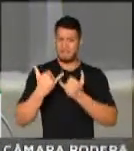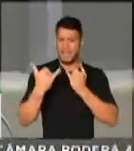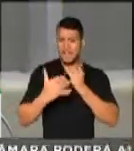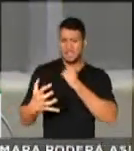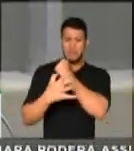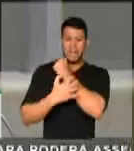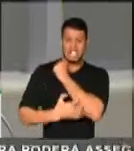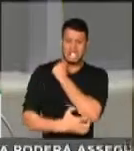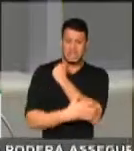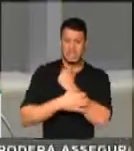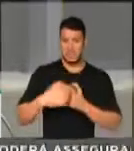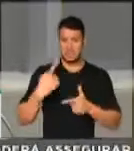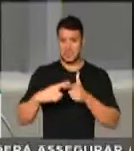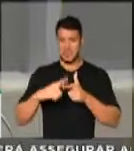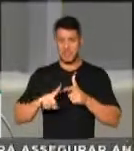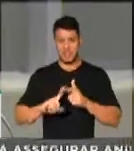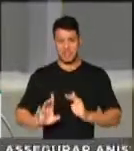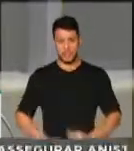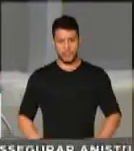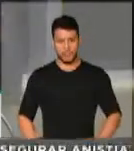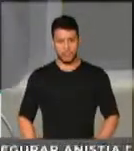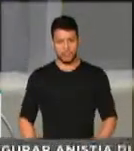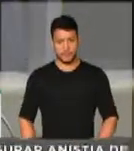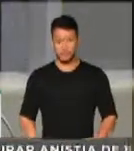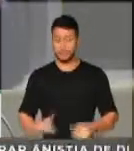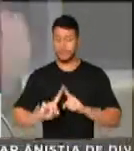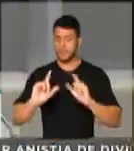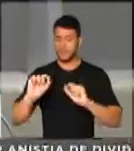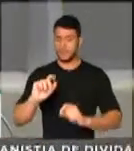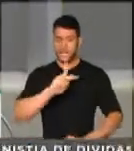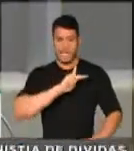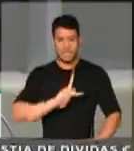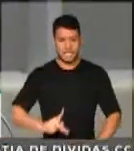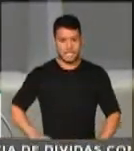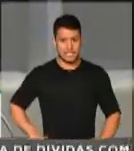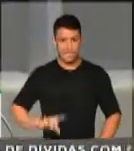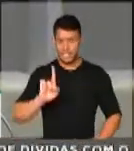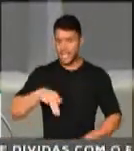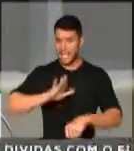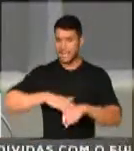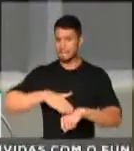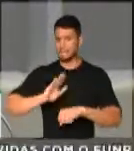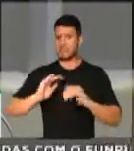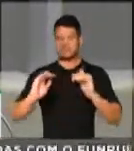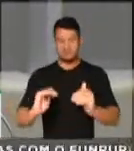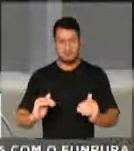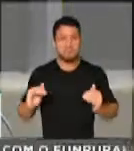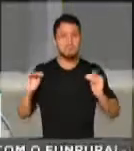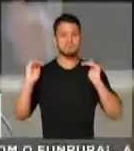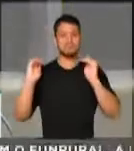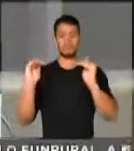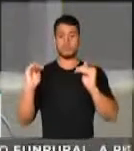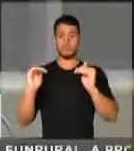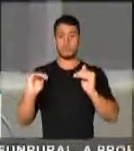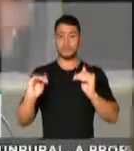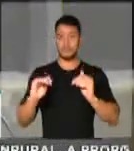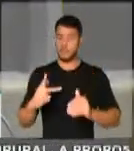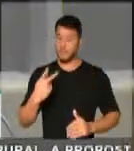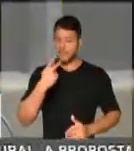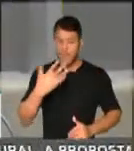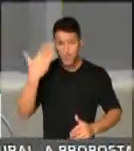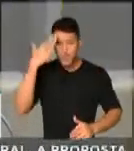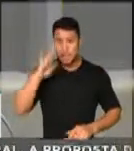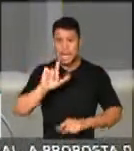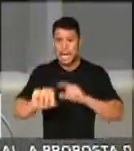deputado Daniel Almeida, quando esse é o cargo de maior honra que um brasileiro poderia ocupar. Diz que não sabe o que